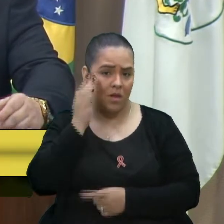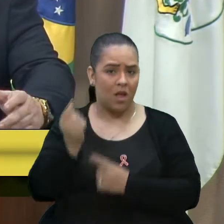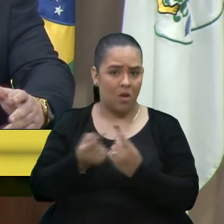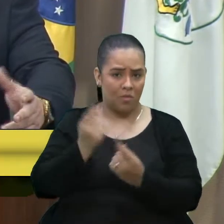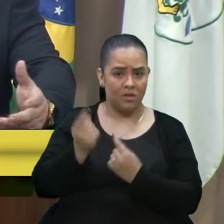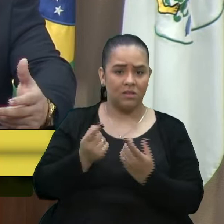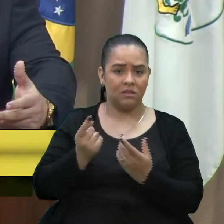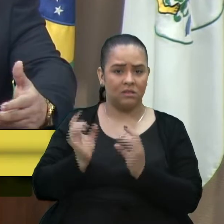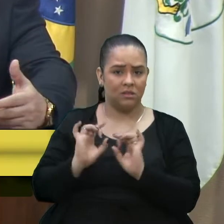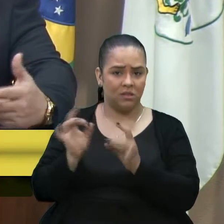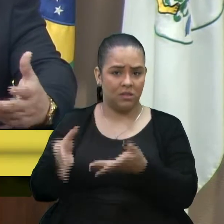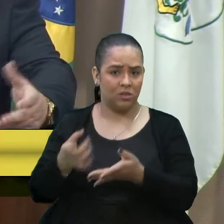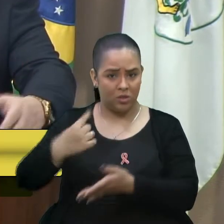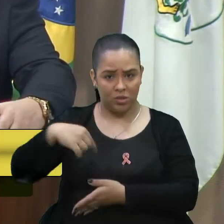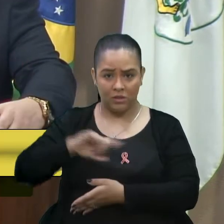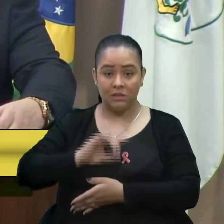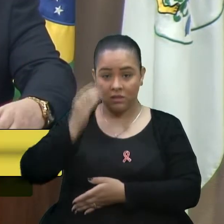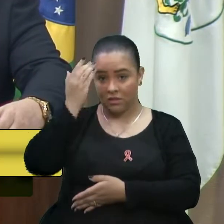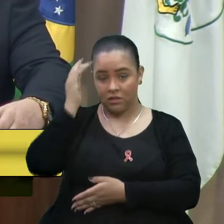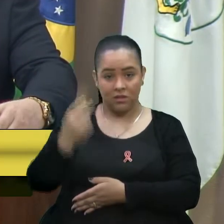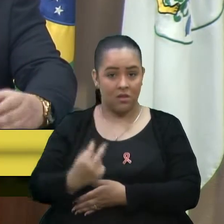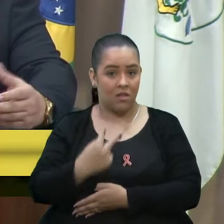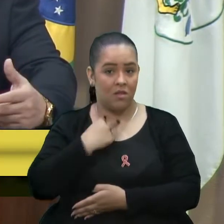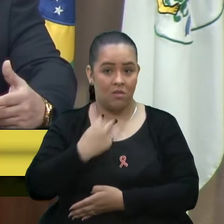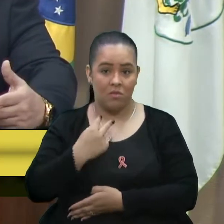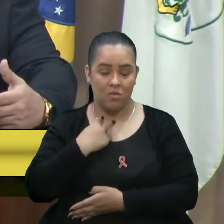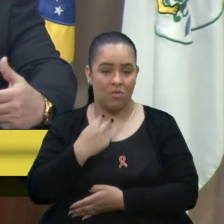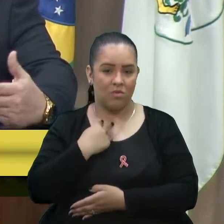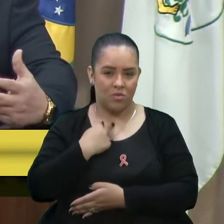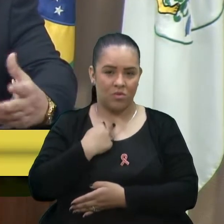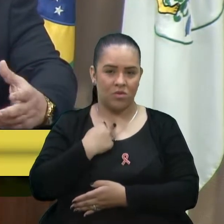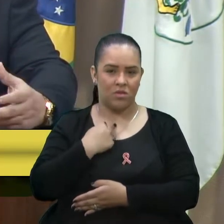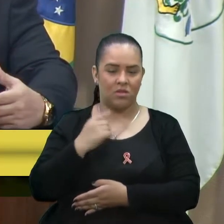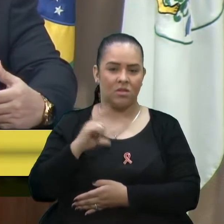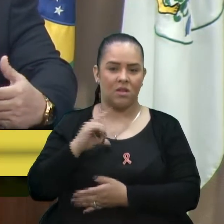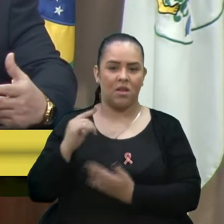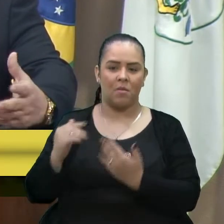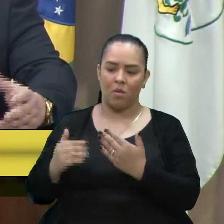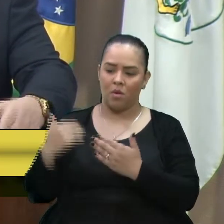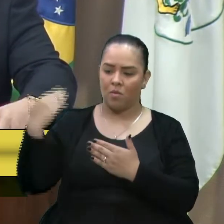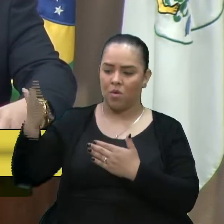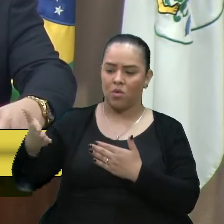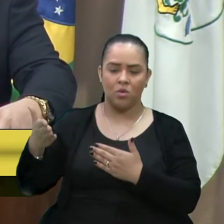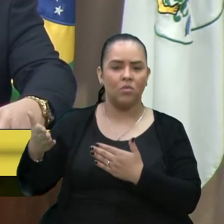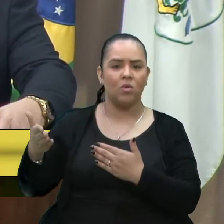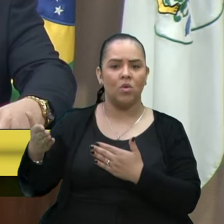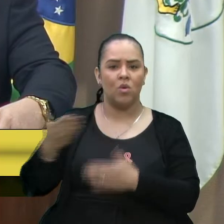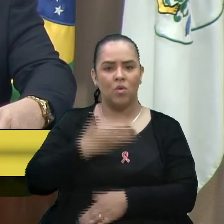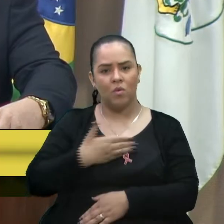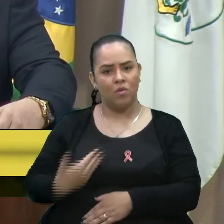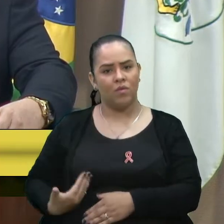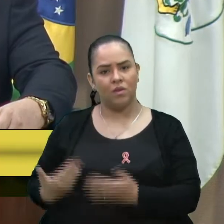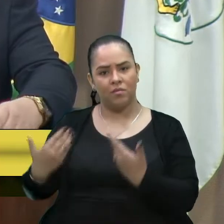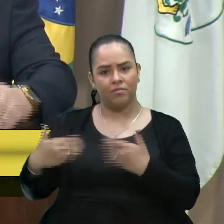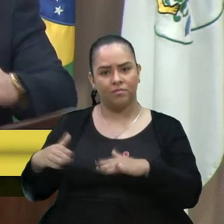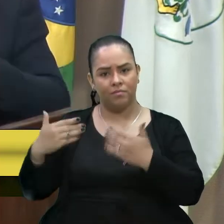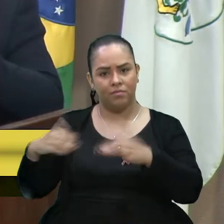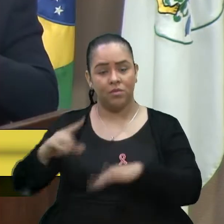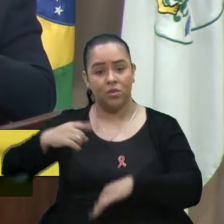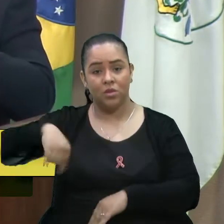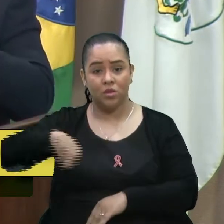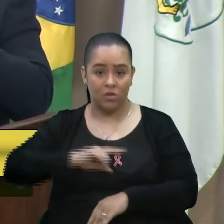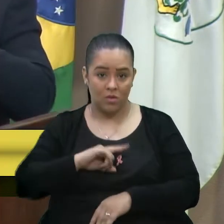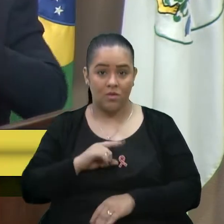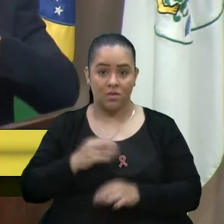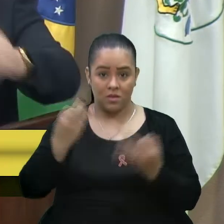Mas a gente entende que não podemos mais jogar para o próximo governo e assim empurrando com a barriga. Temos certeza